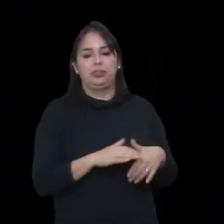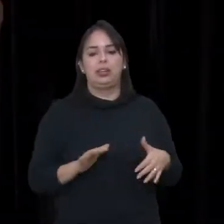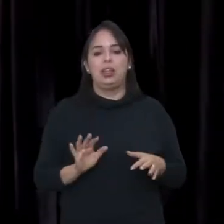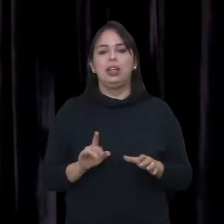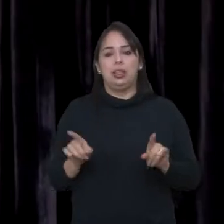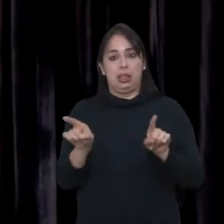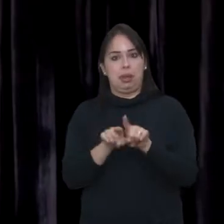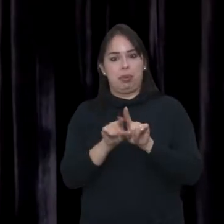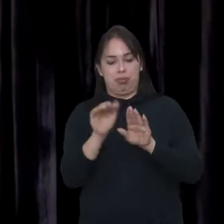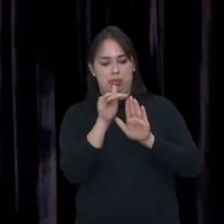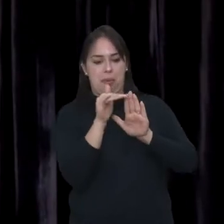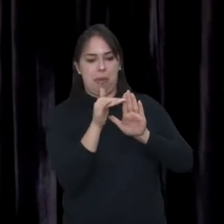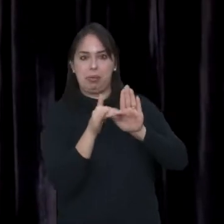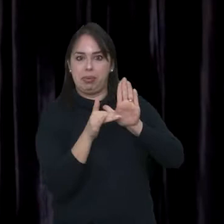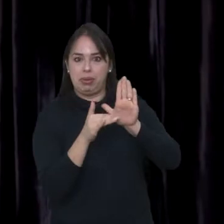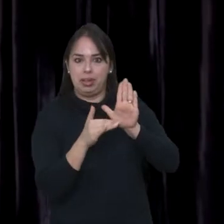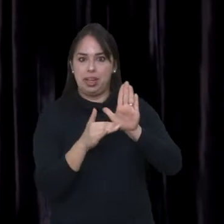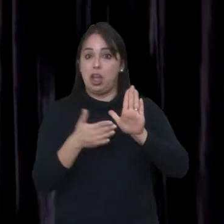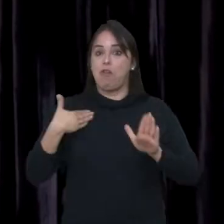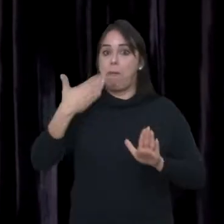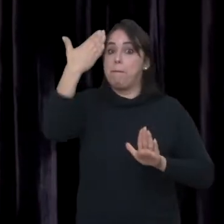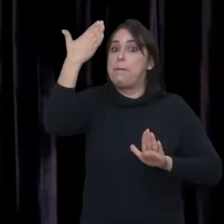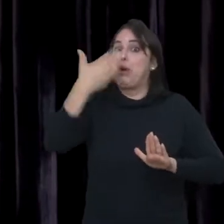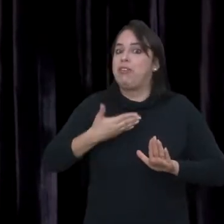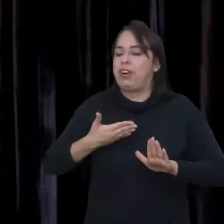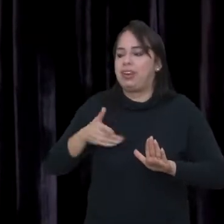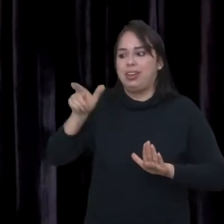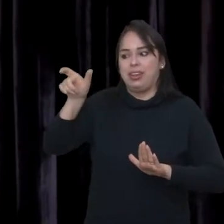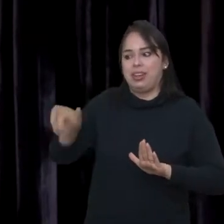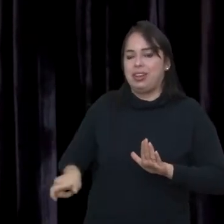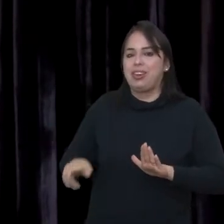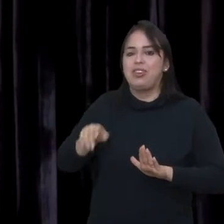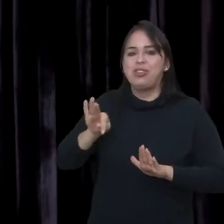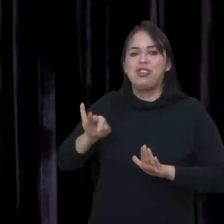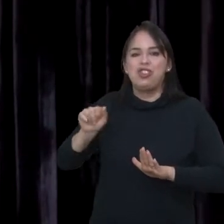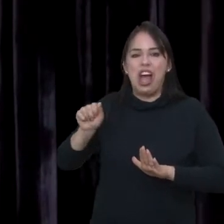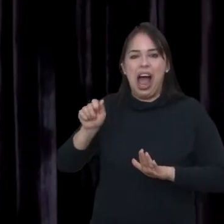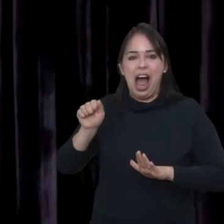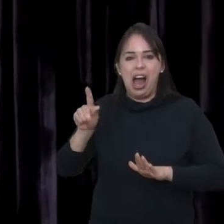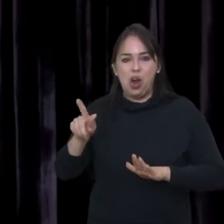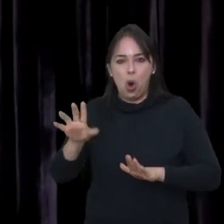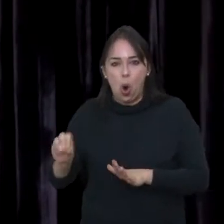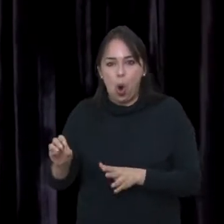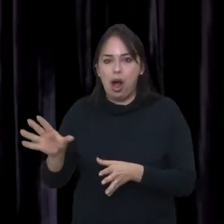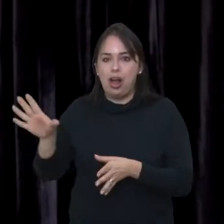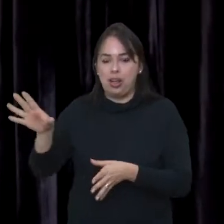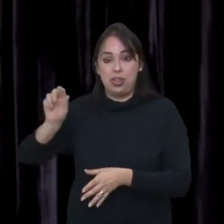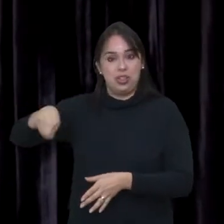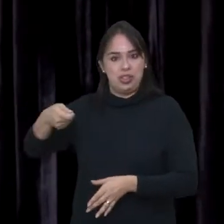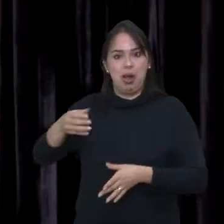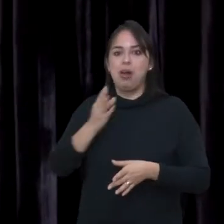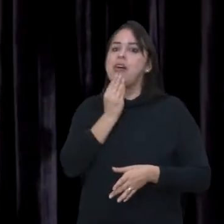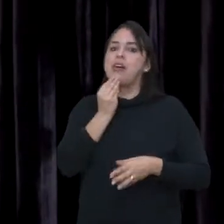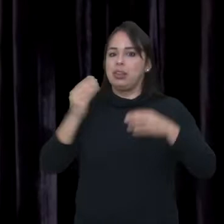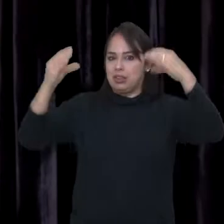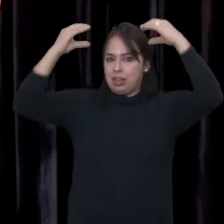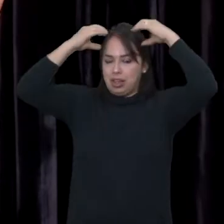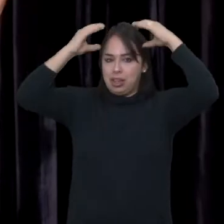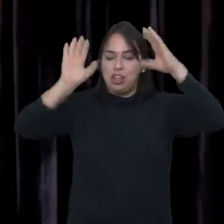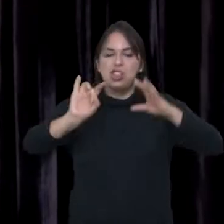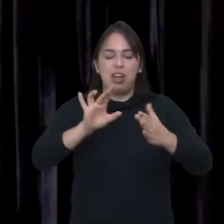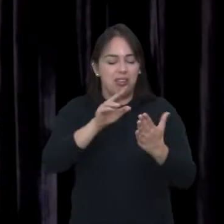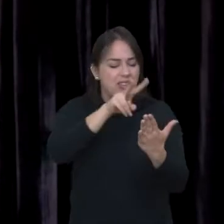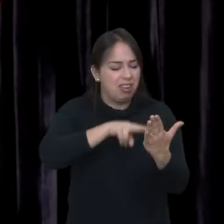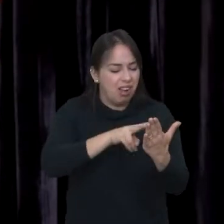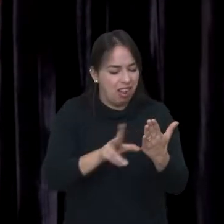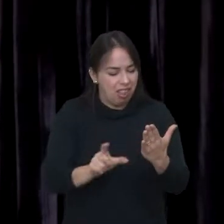Tô casado ainda. Enfim, eu também preparei uma lista aqui que eu queria comprovar pra vocês que eu não tenho nada a ver com o Thiago Abravanel. São três. Eu só... Deixa eu só